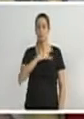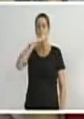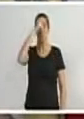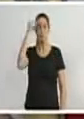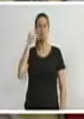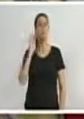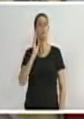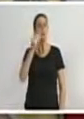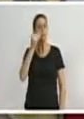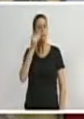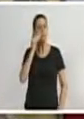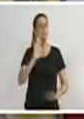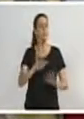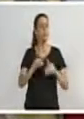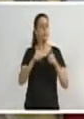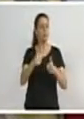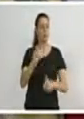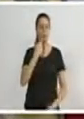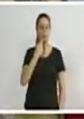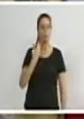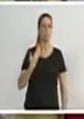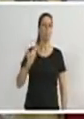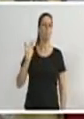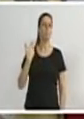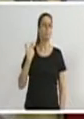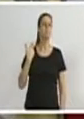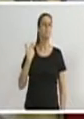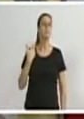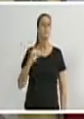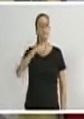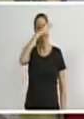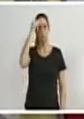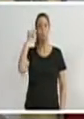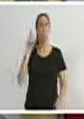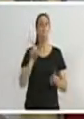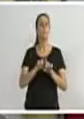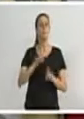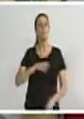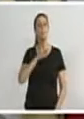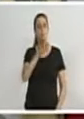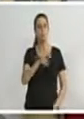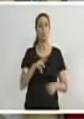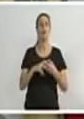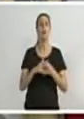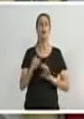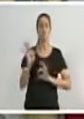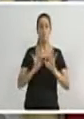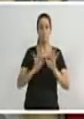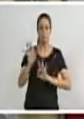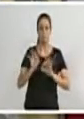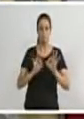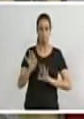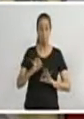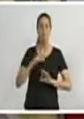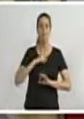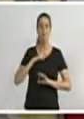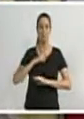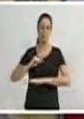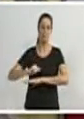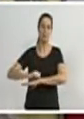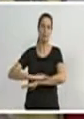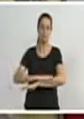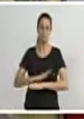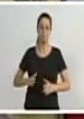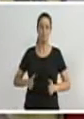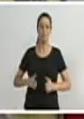Até, inclusive, nesta sexta-feira, a prefeitura também esteve lá, fazendo a manutenção daquele trecho para cima, para cima do asfalto. Também